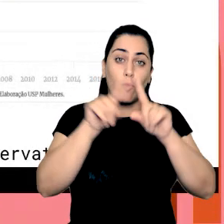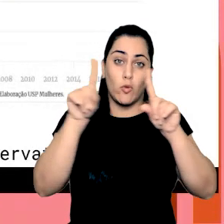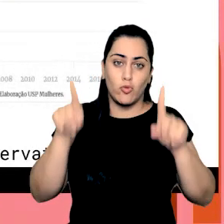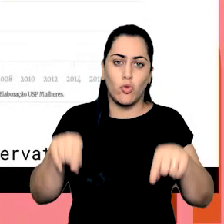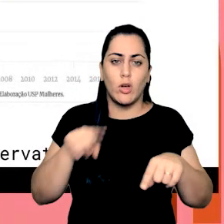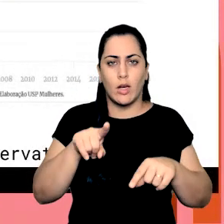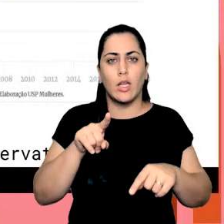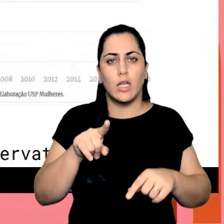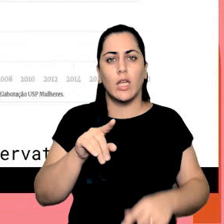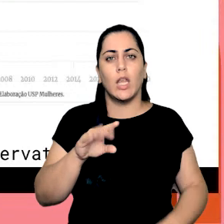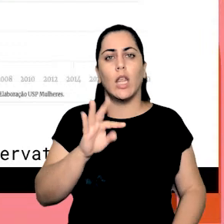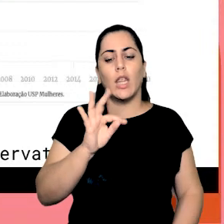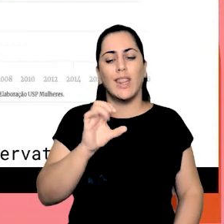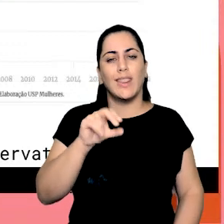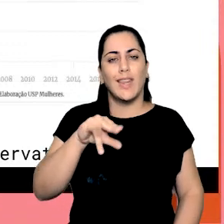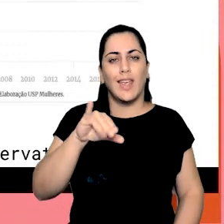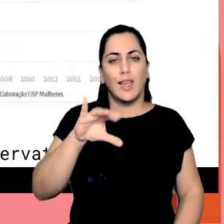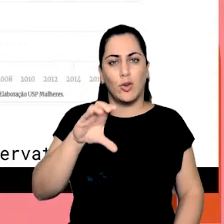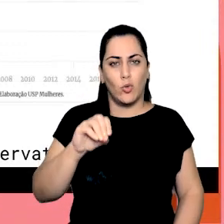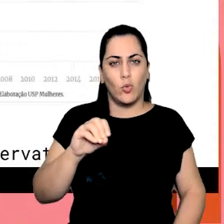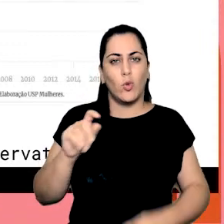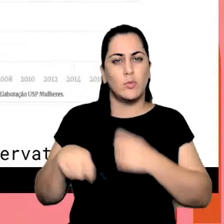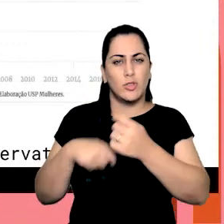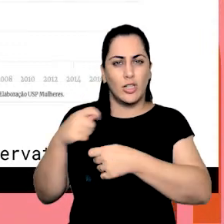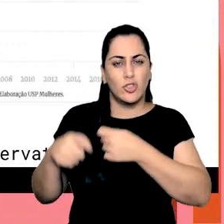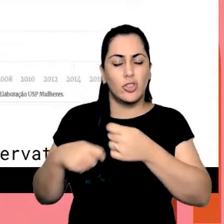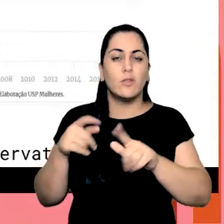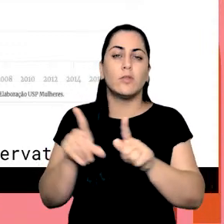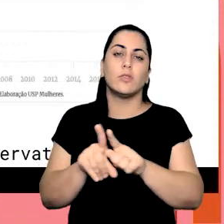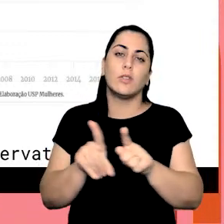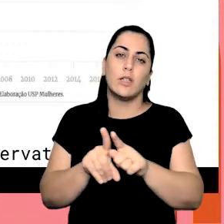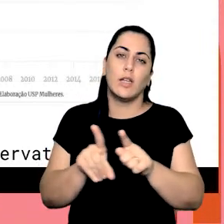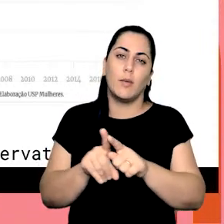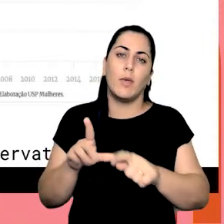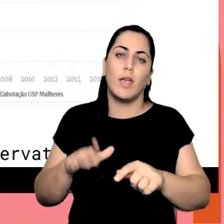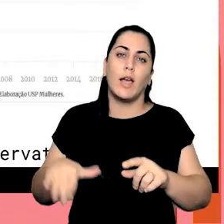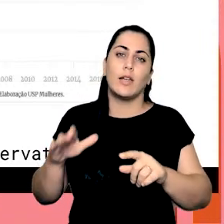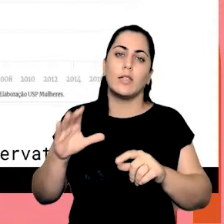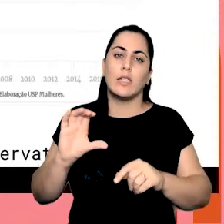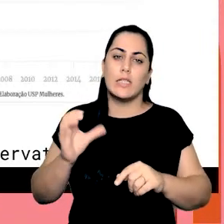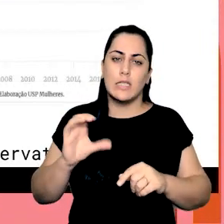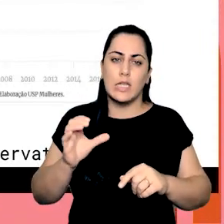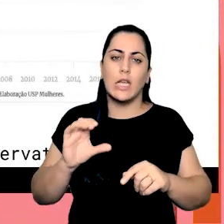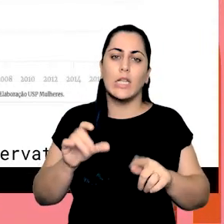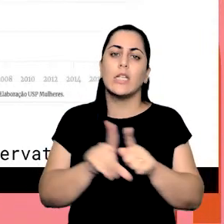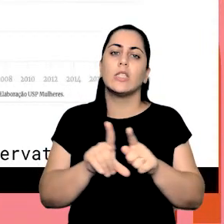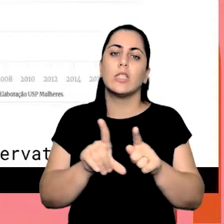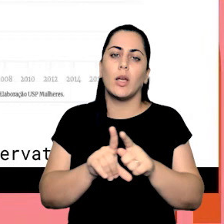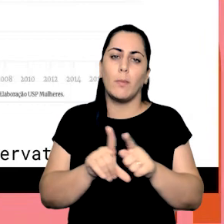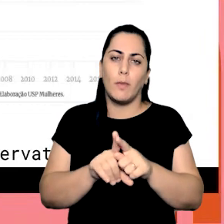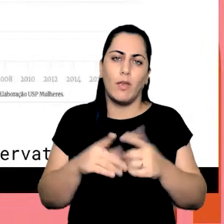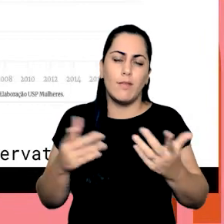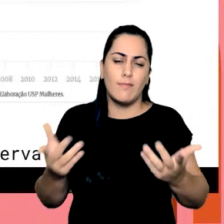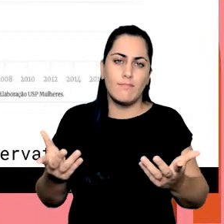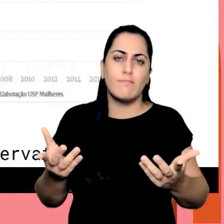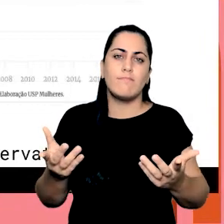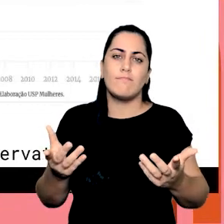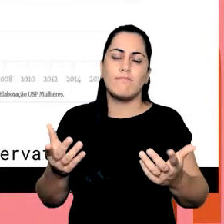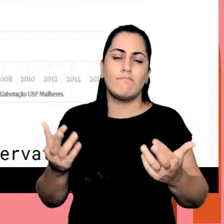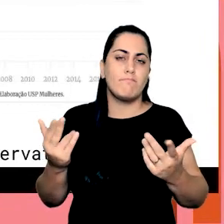né os técnicos administrativos a gente nota que também nas áreas das ciências duras também tem a mesma